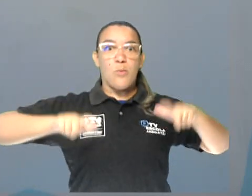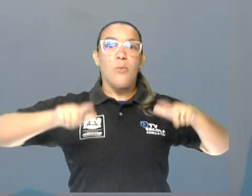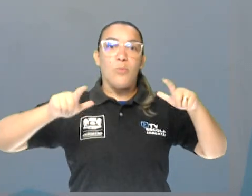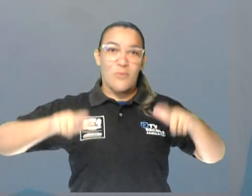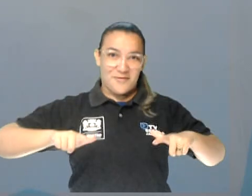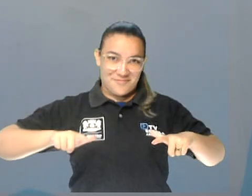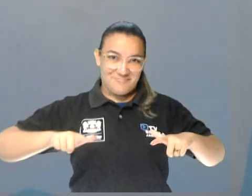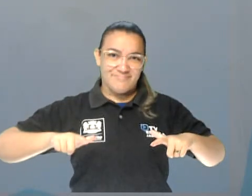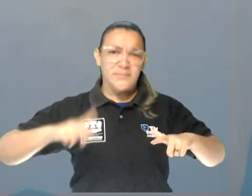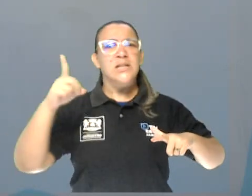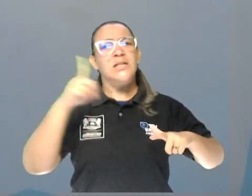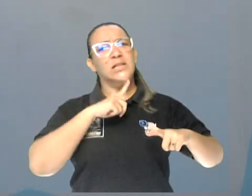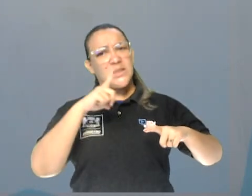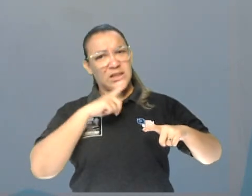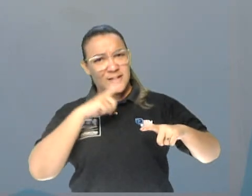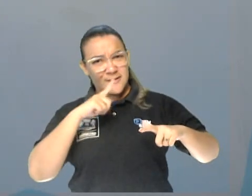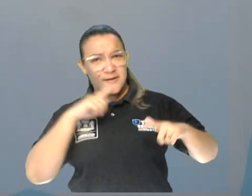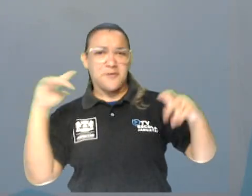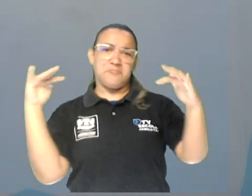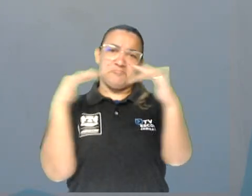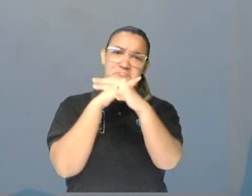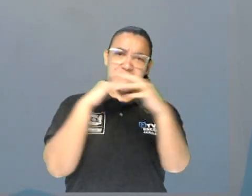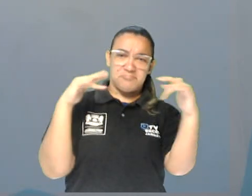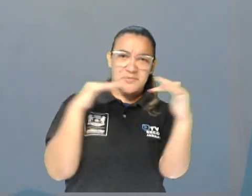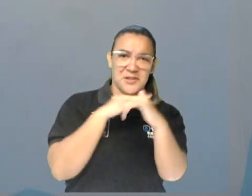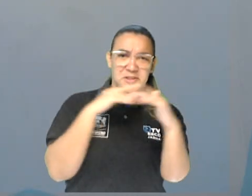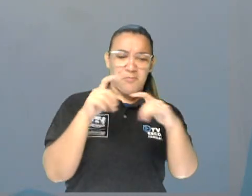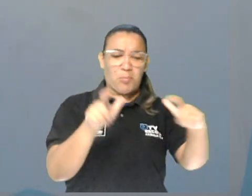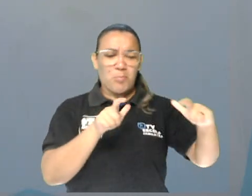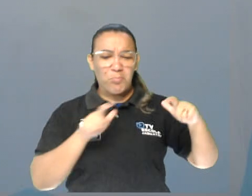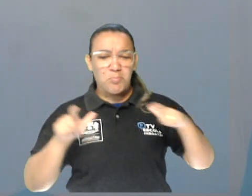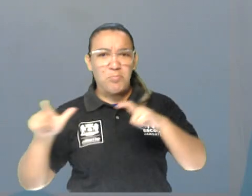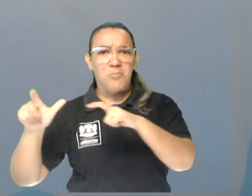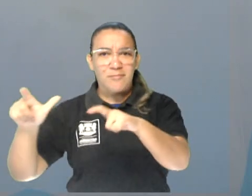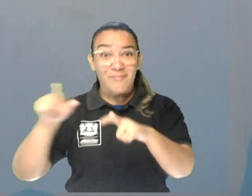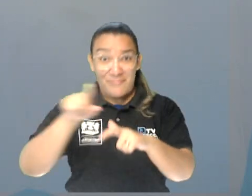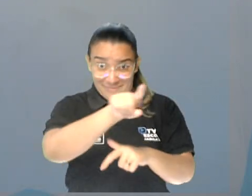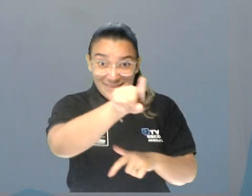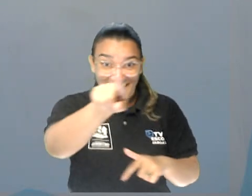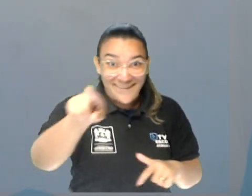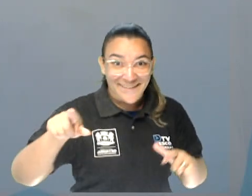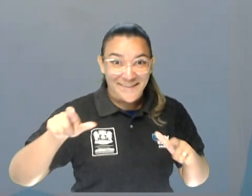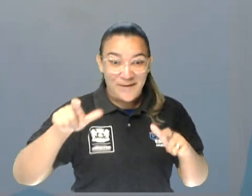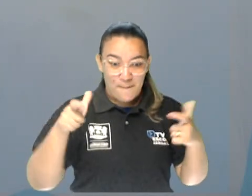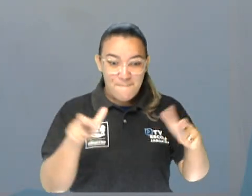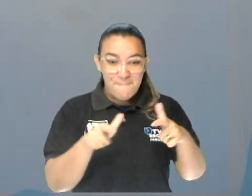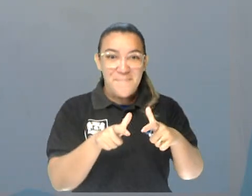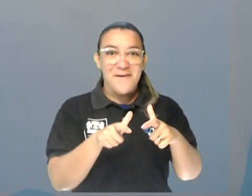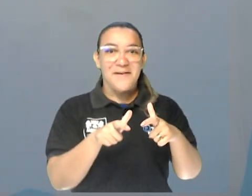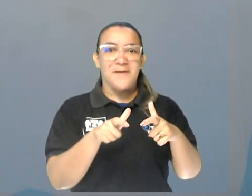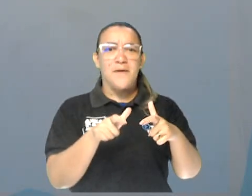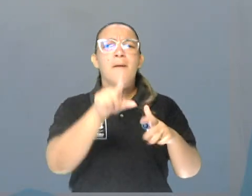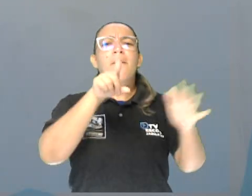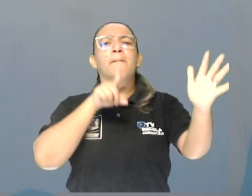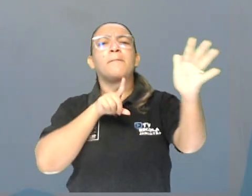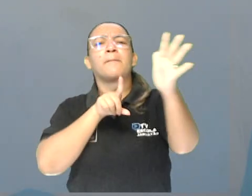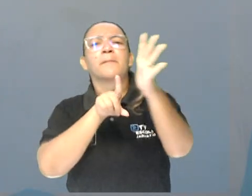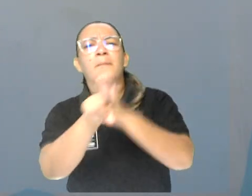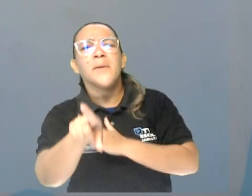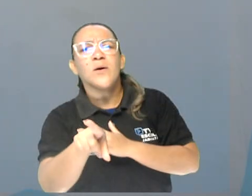lugares que existem na cidade, ou lugares também que existem aí no teu bairro. Se eu te perguntasse